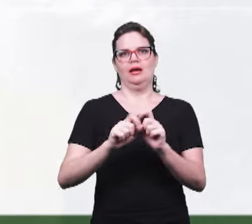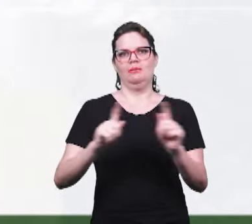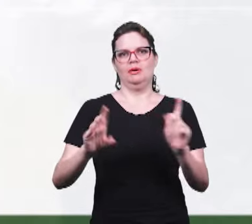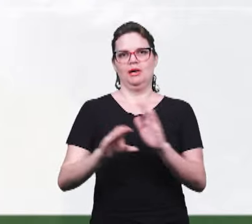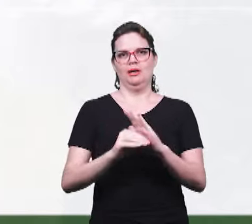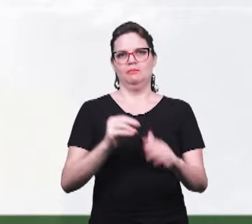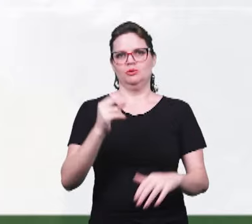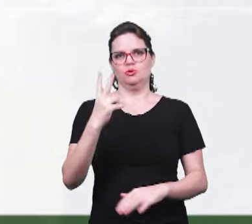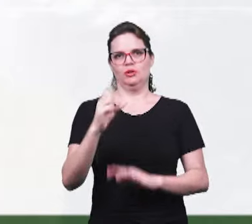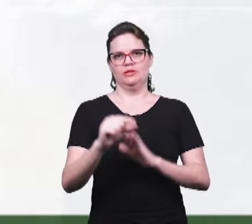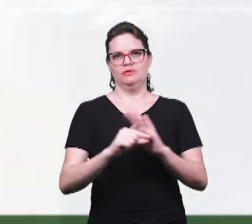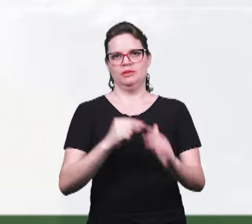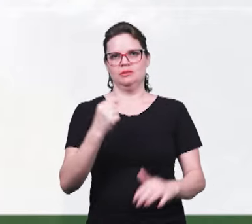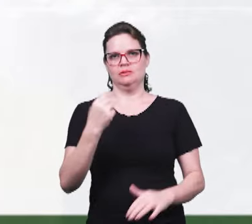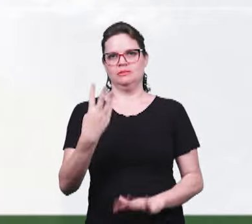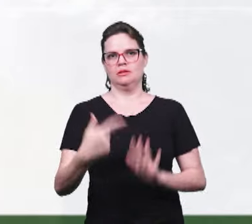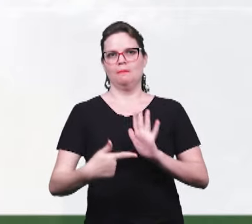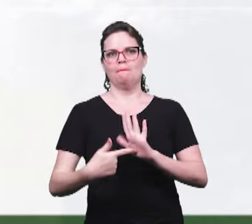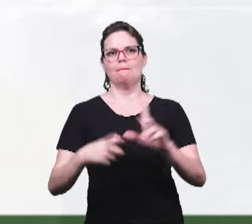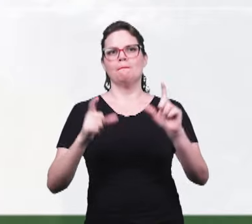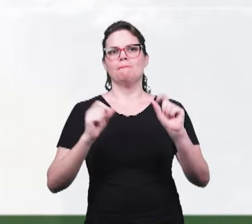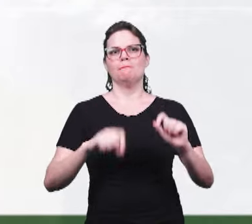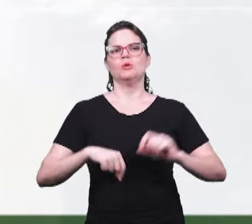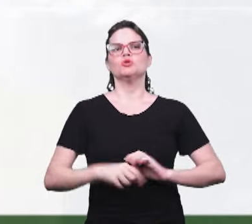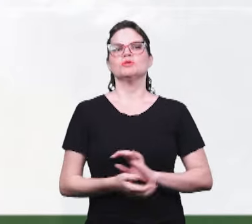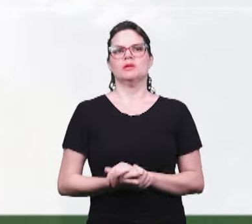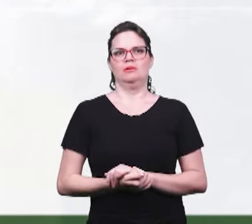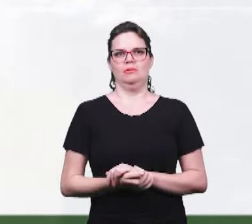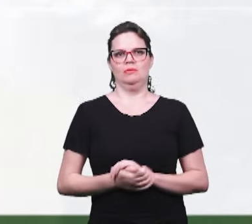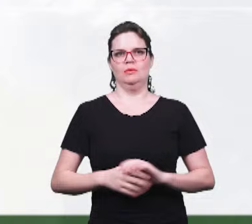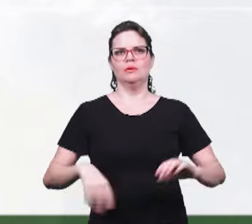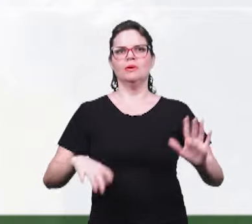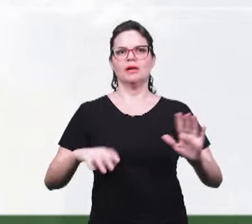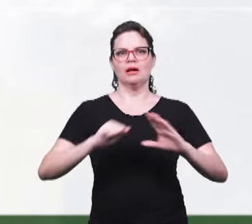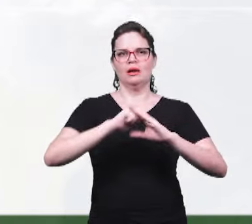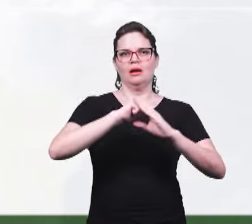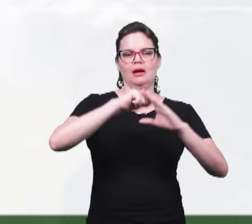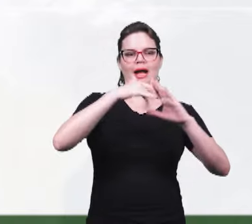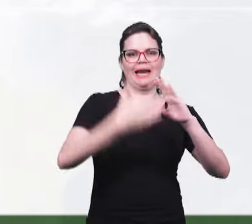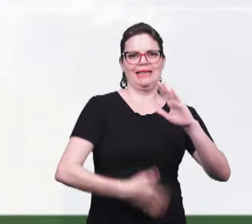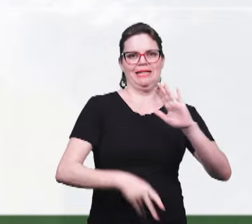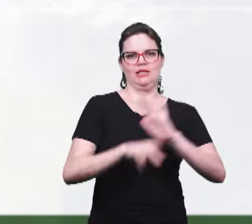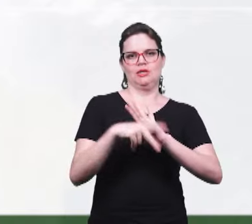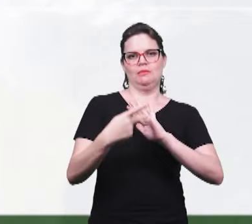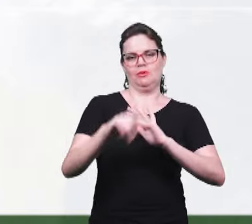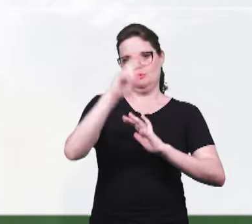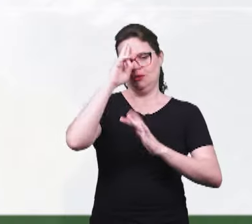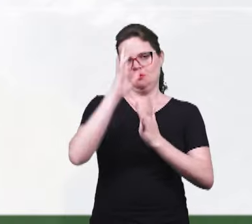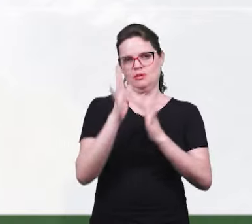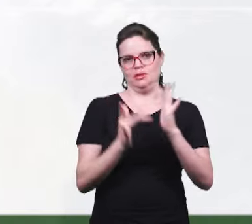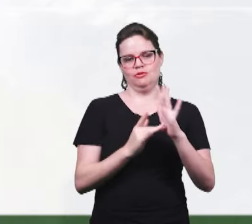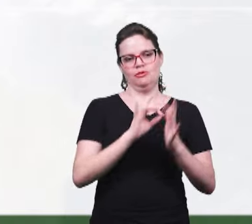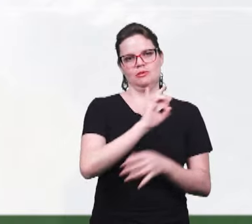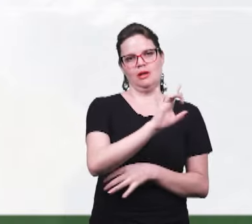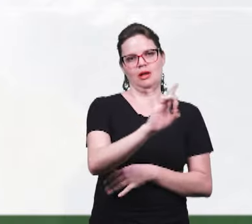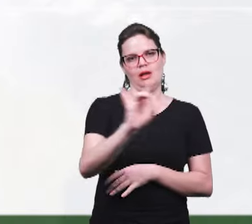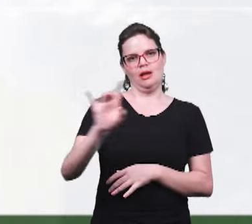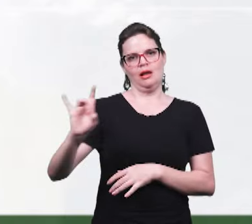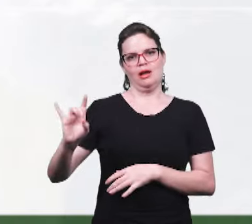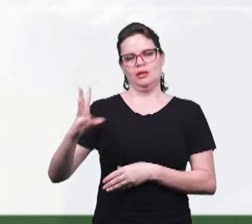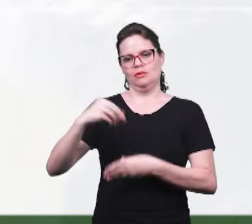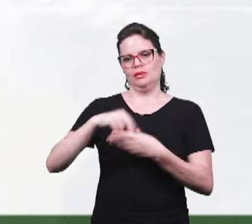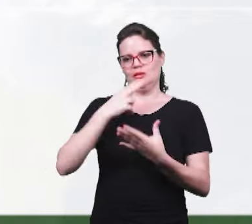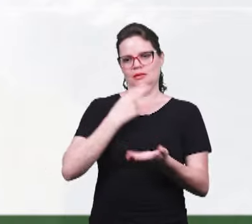dois capítulos, identifique os títulos gloriosos atribuídos ao Senhor Jesus em cada uma das